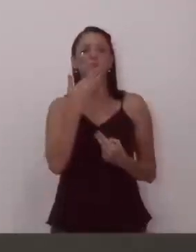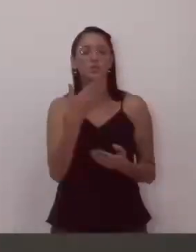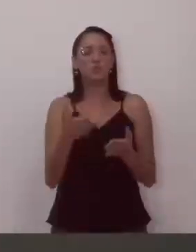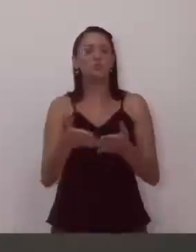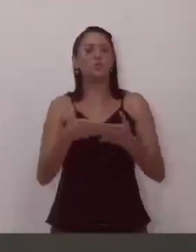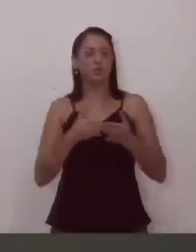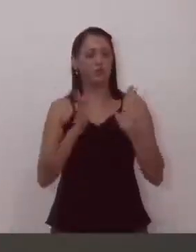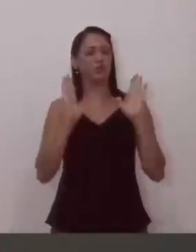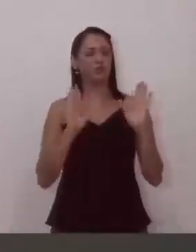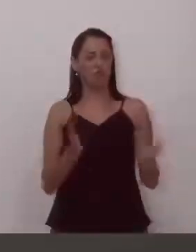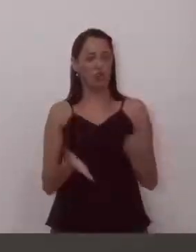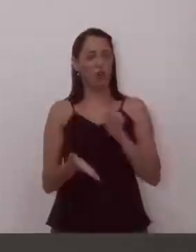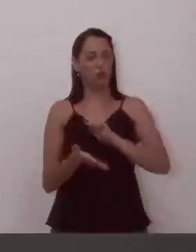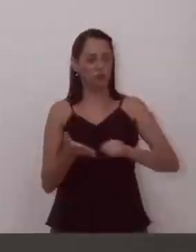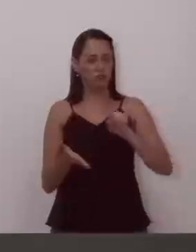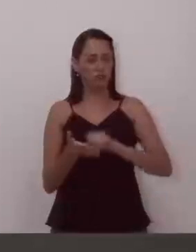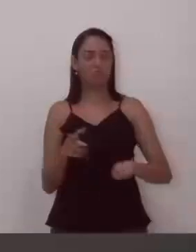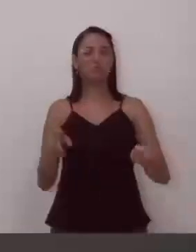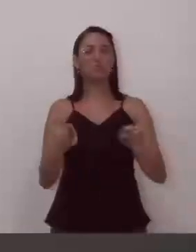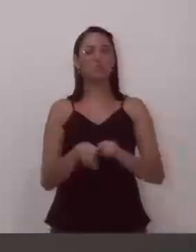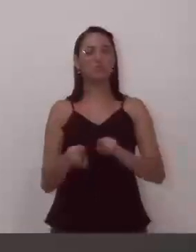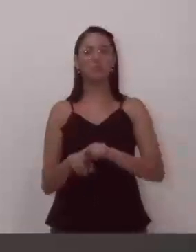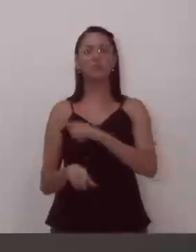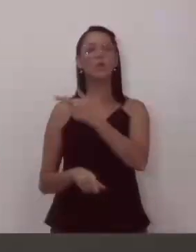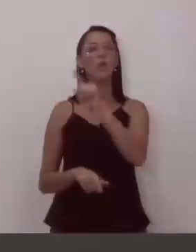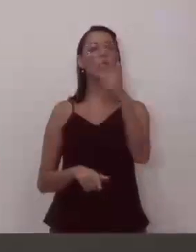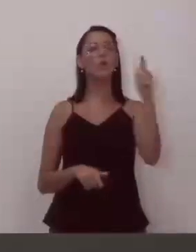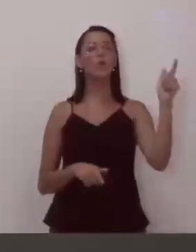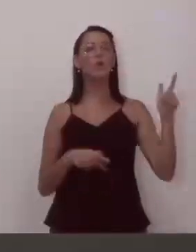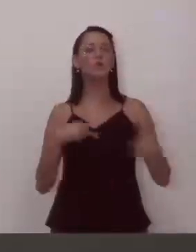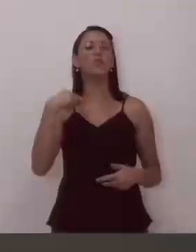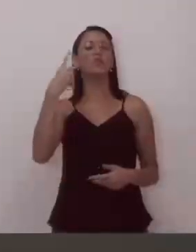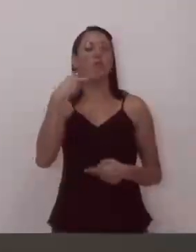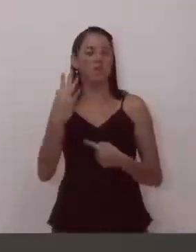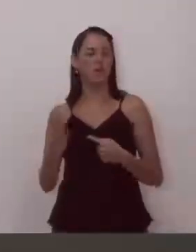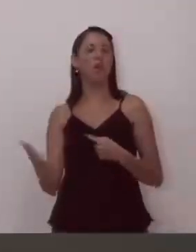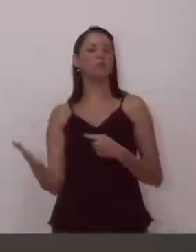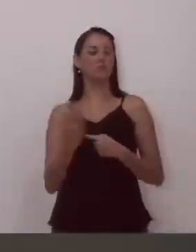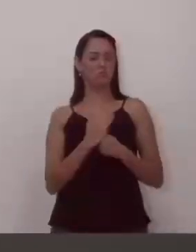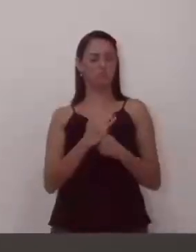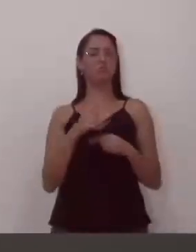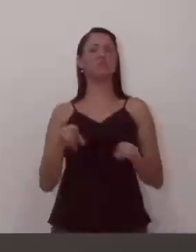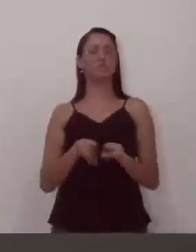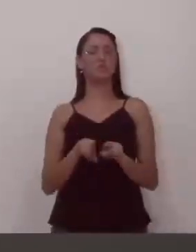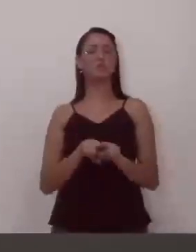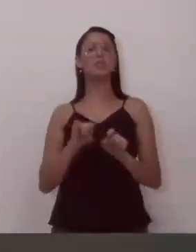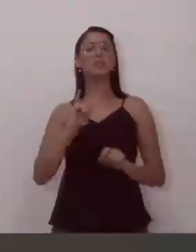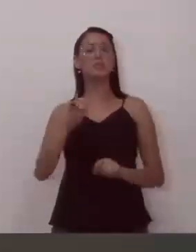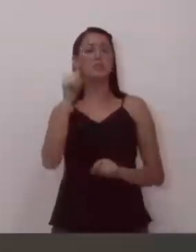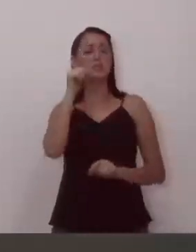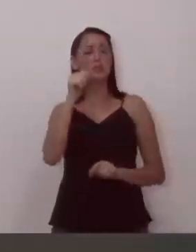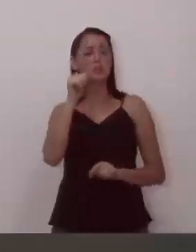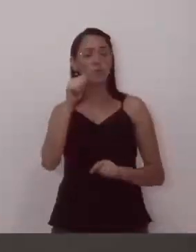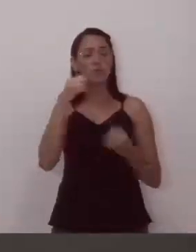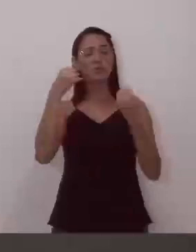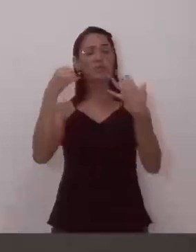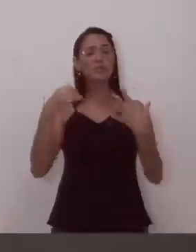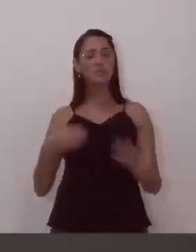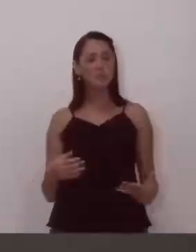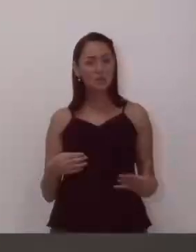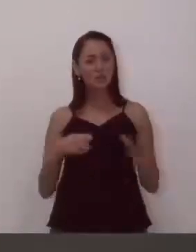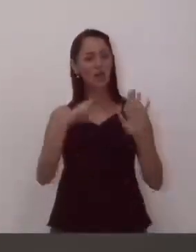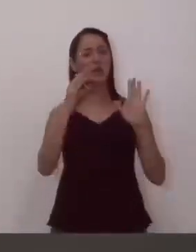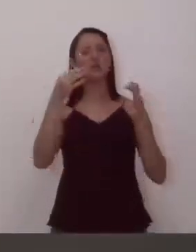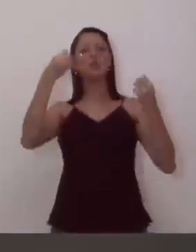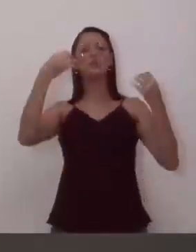e eu acho que também eu posso até contar com outros vereadores dessa Câmara, se as auxiliares de educação infantil fizerem levantamento